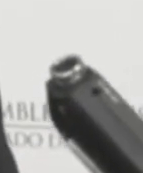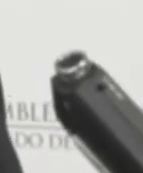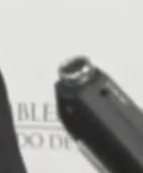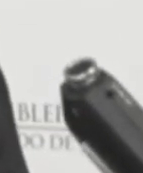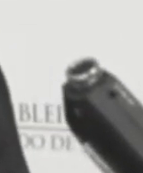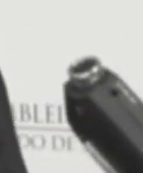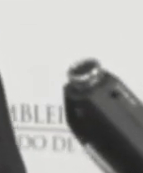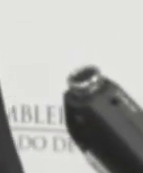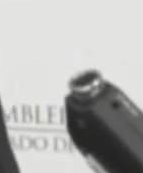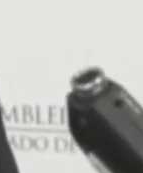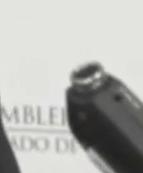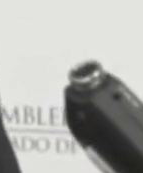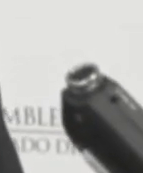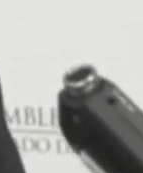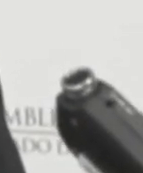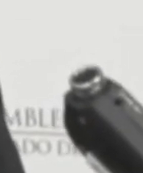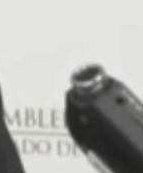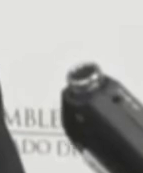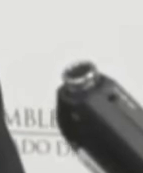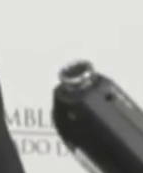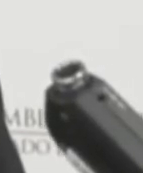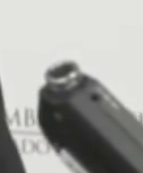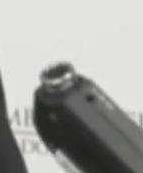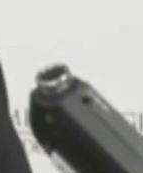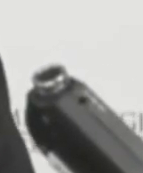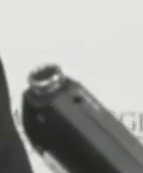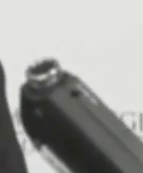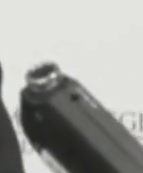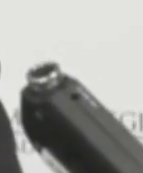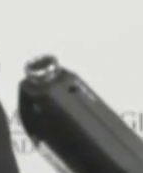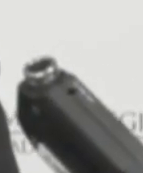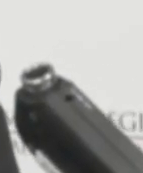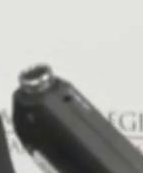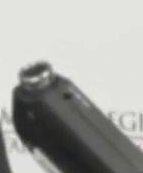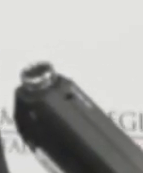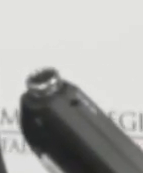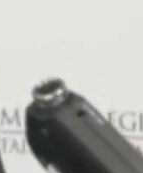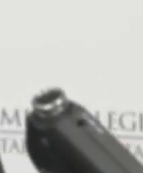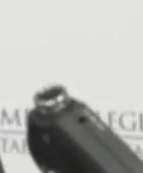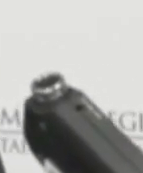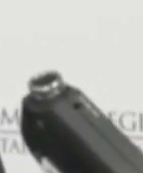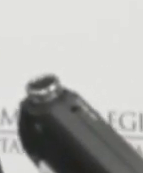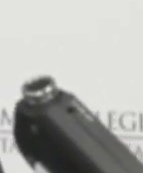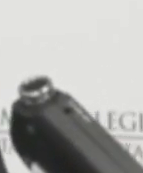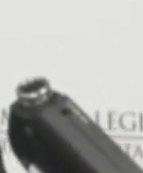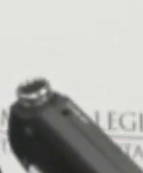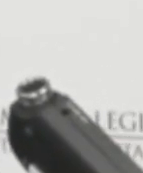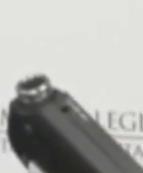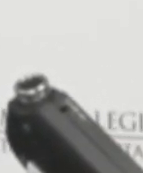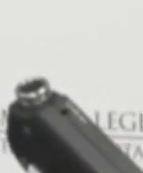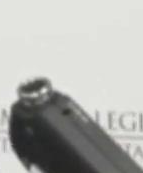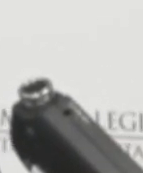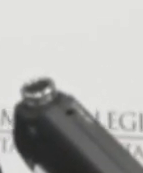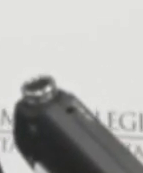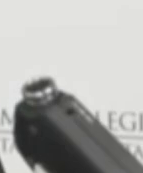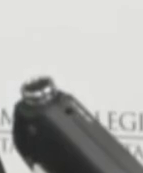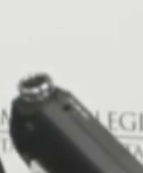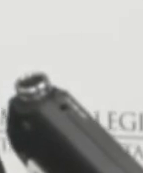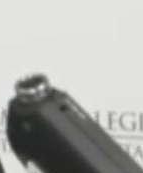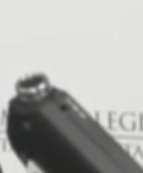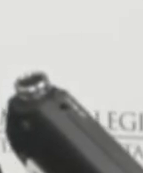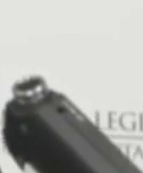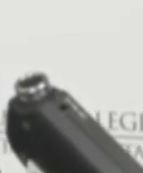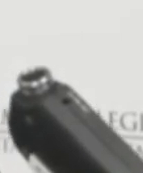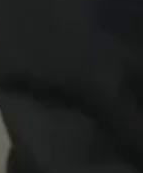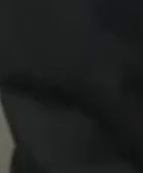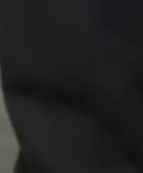como se fosse um lobo, ele continuou acreditando num sonho de treinar esses animais e também fazer algo extraordinário